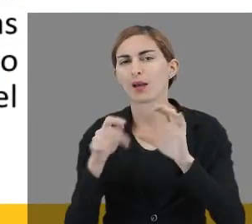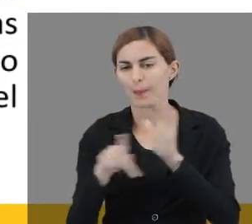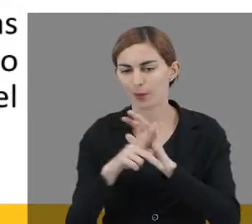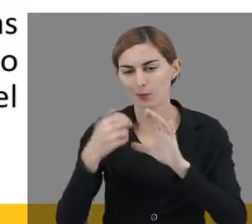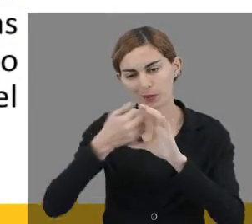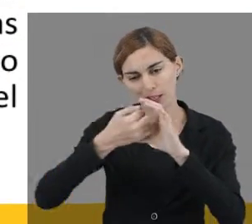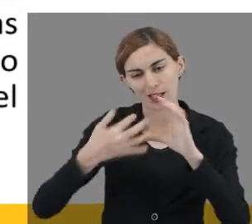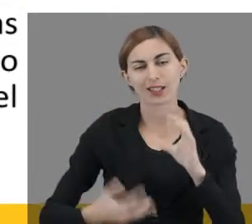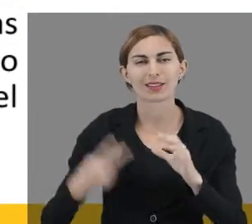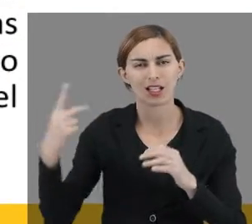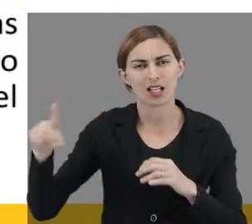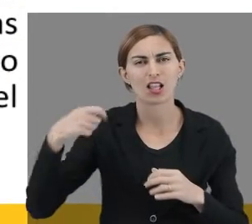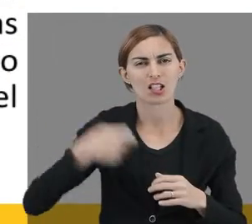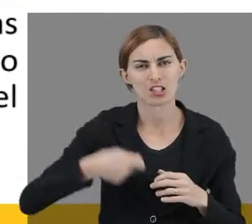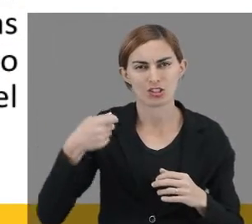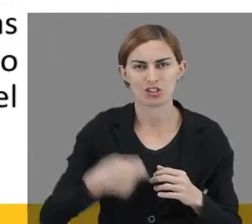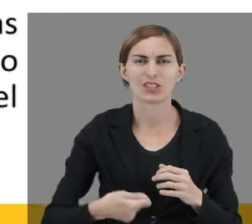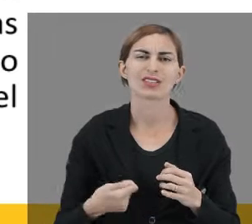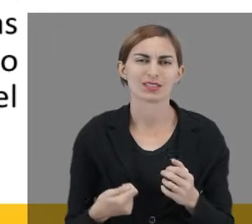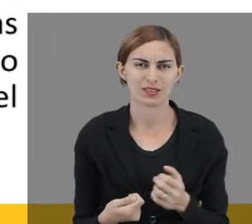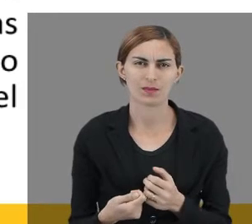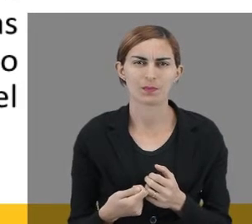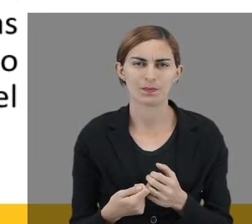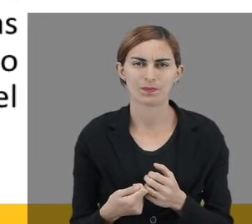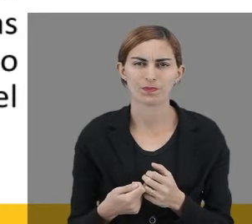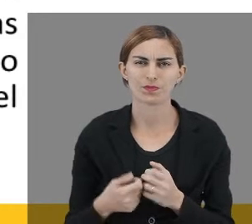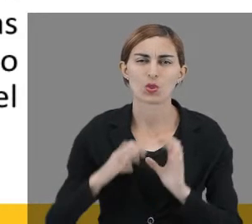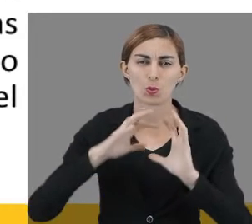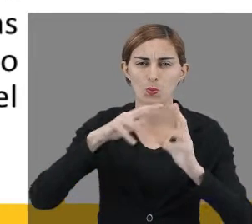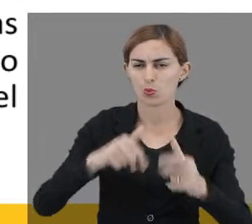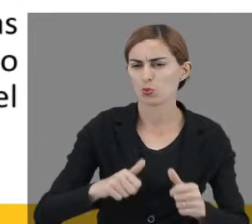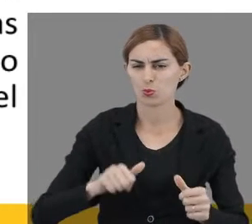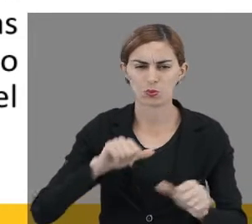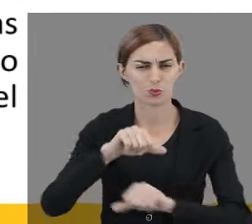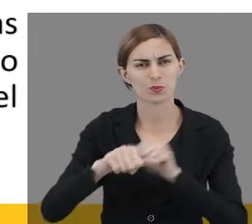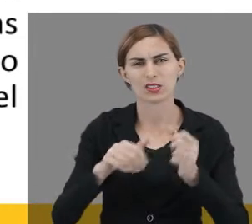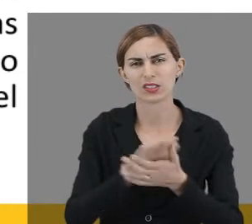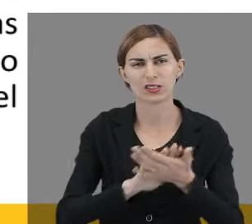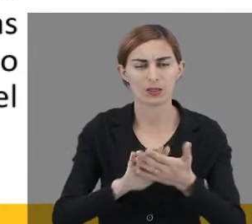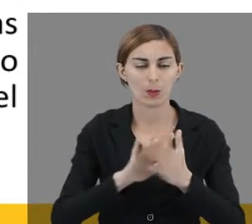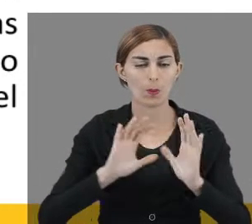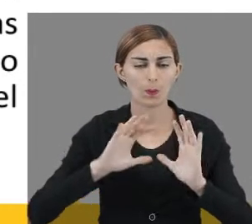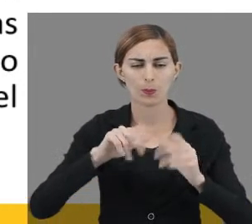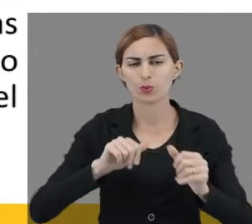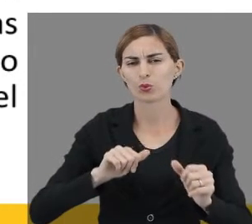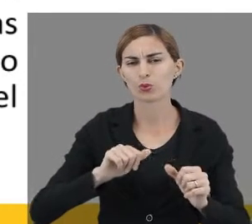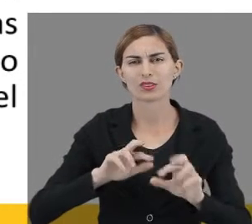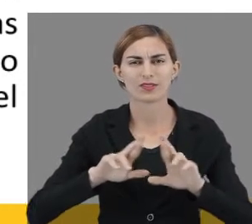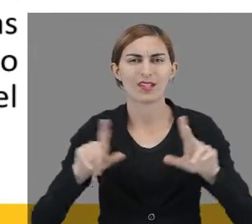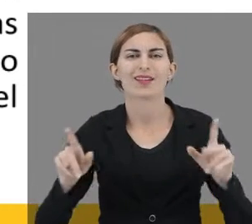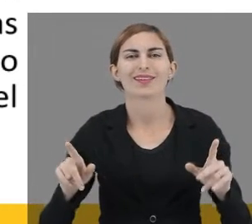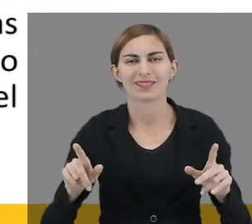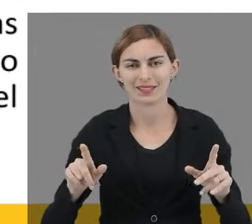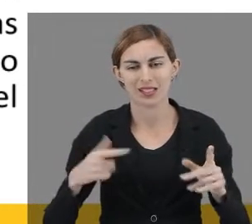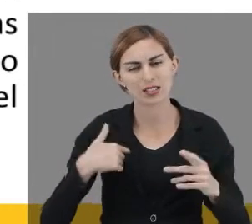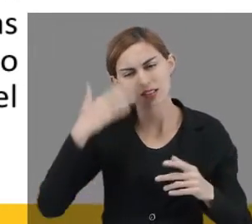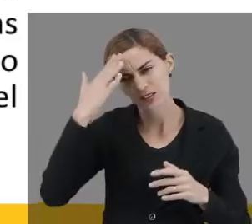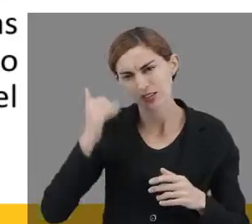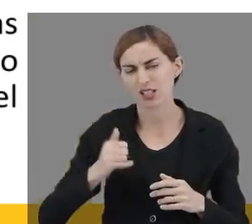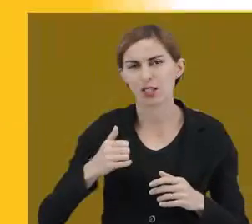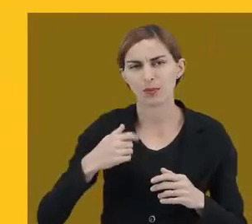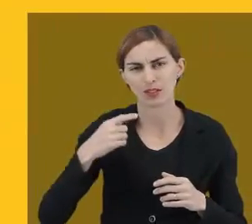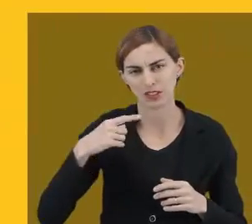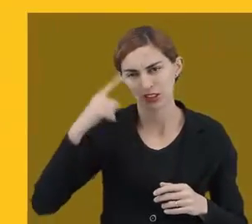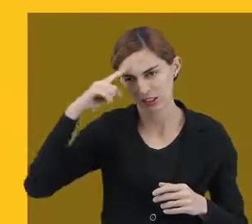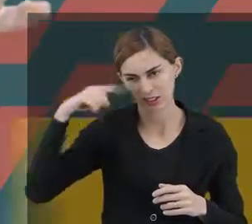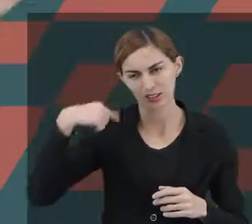característico pela exigência que elas têm de um mundo sem mudança. De um mundo totalmente previsível. E a gente sabe que o nosso dia a dia